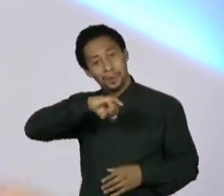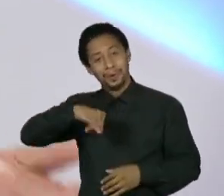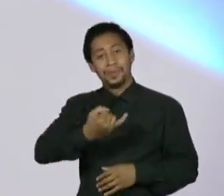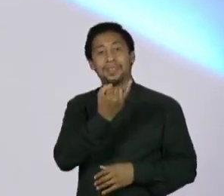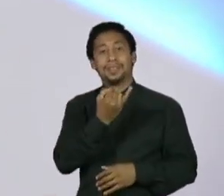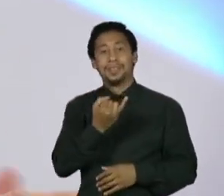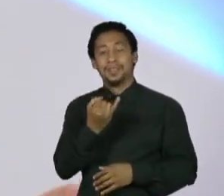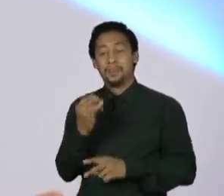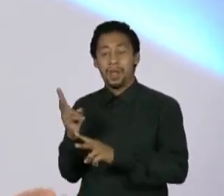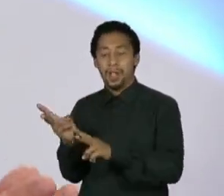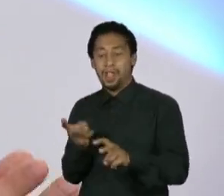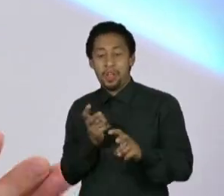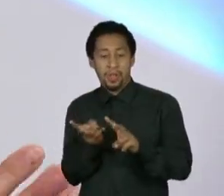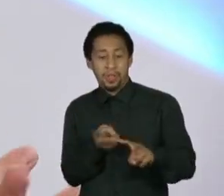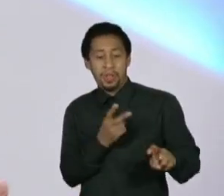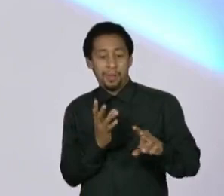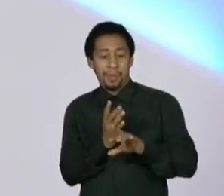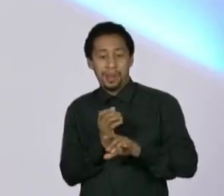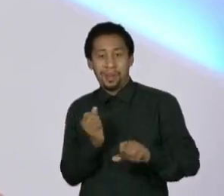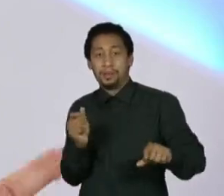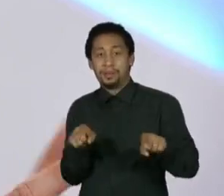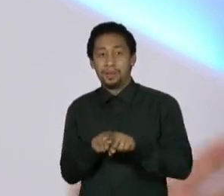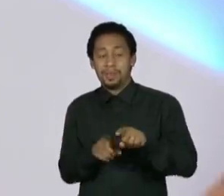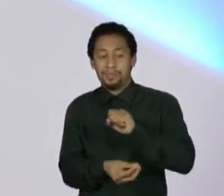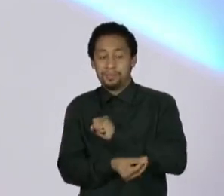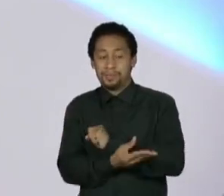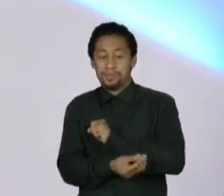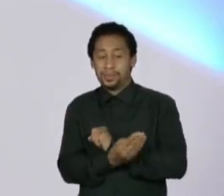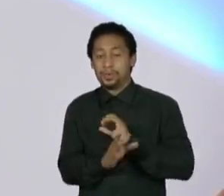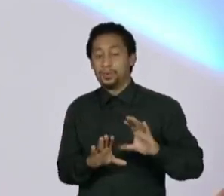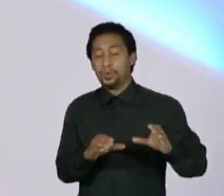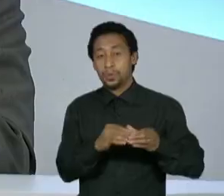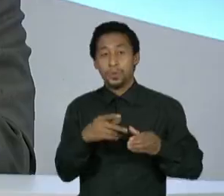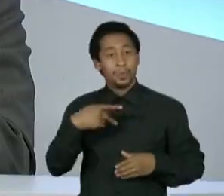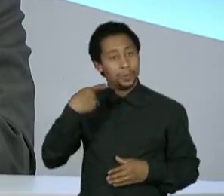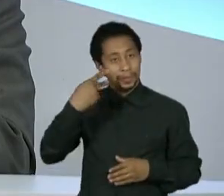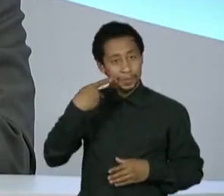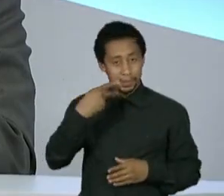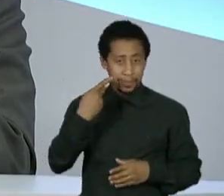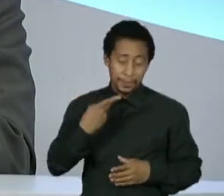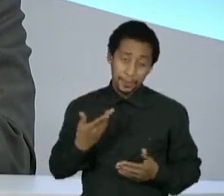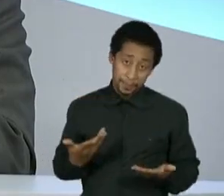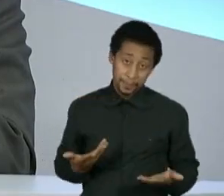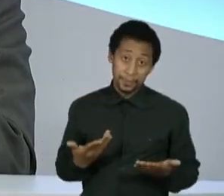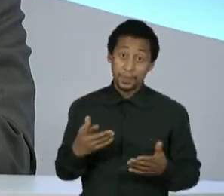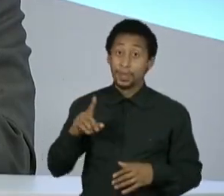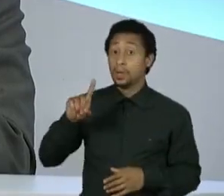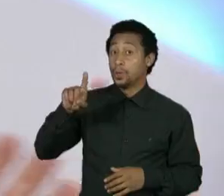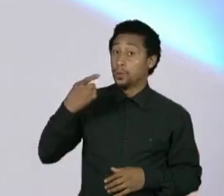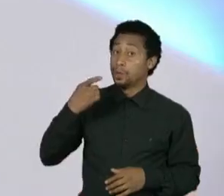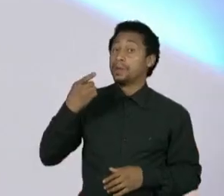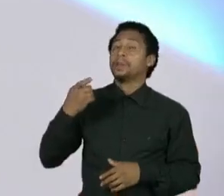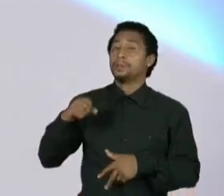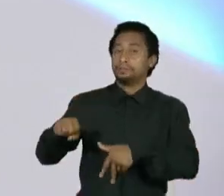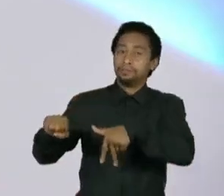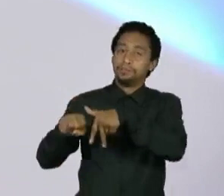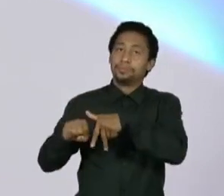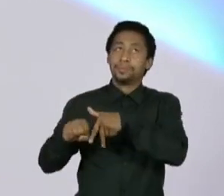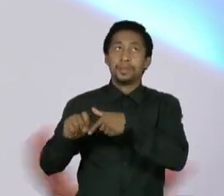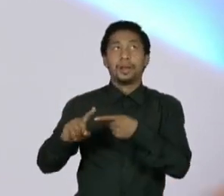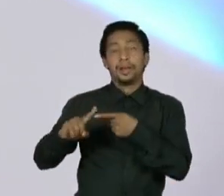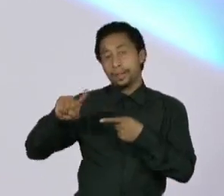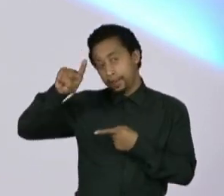Aproveitando, corrompendo alguns políticos, que abertamente, como ex-chanceler alemão, ex